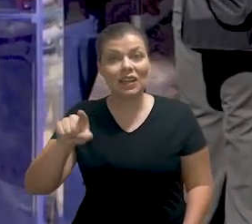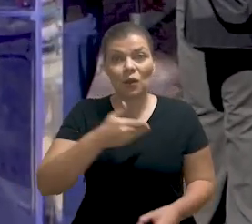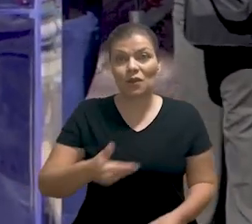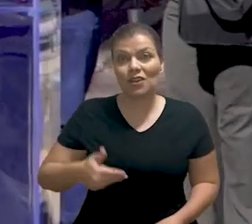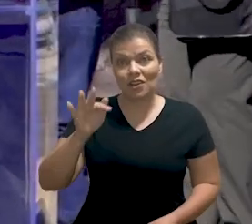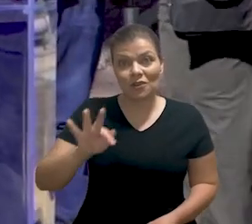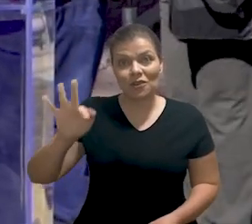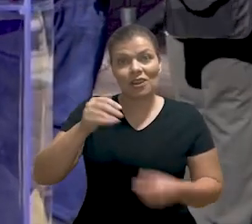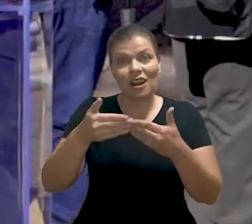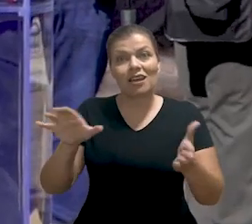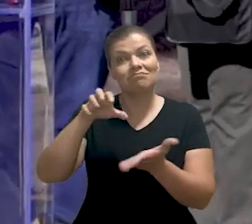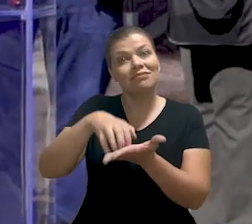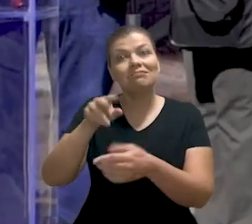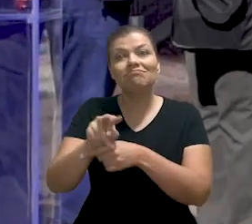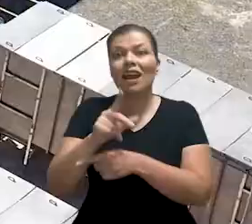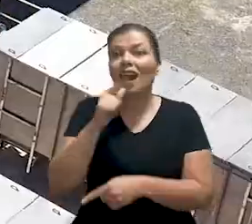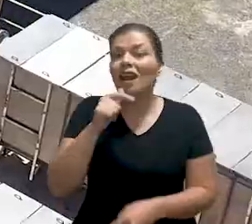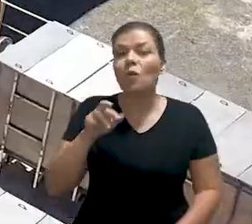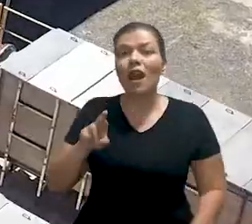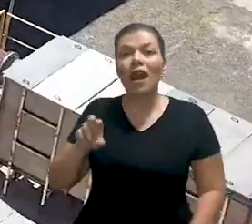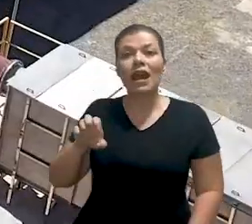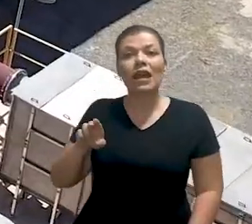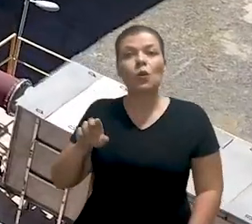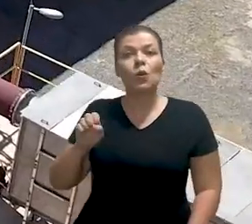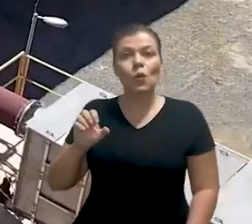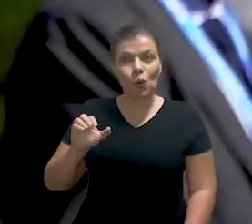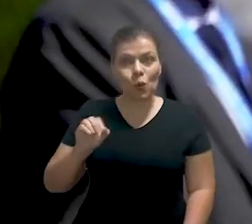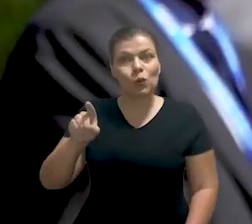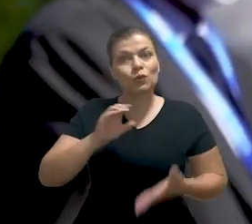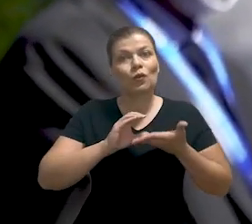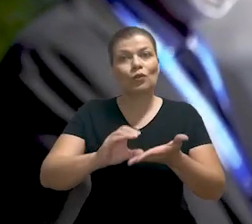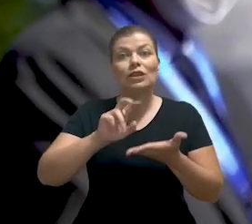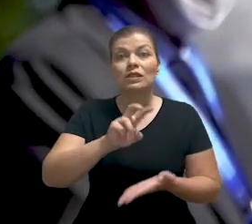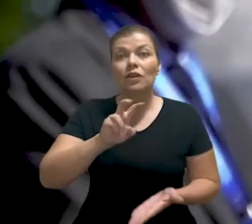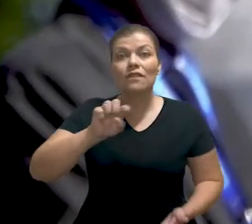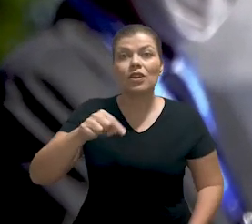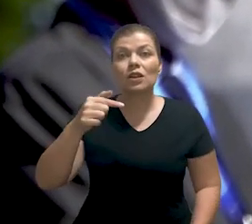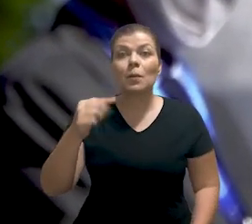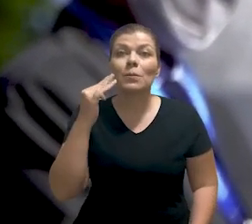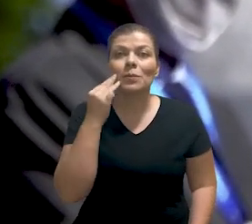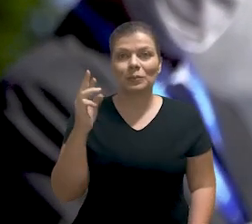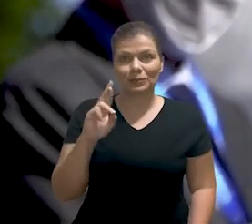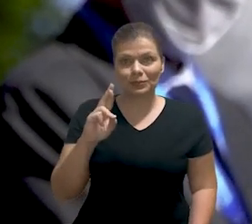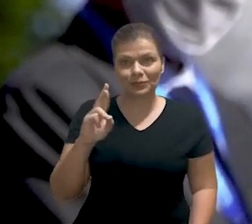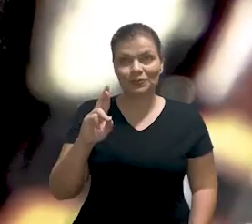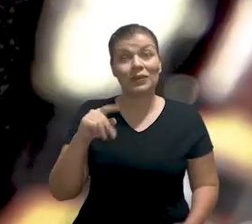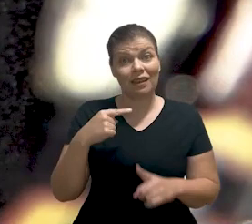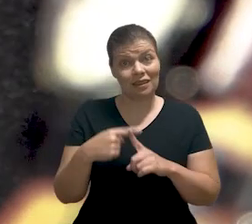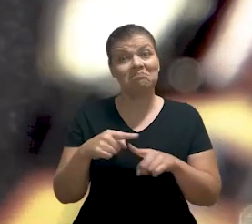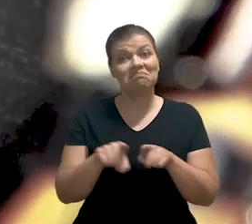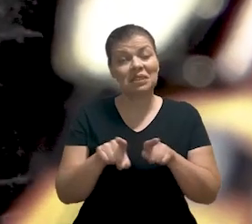Federal inaugurou por meio do MDR a Estação de Produção de Água de Reuso, com investimento de 55,7 milhões de reais.